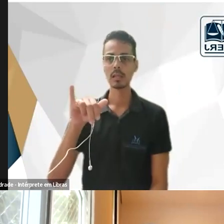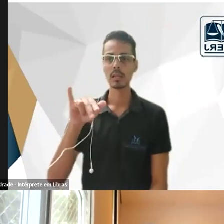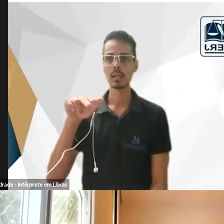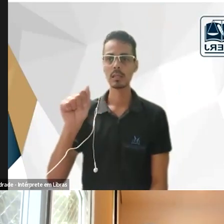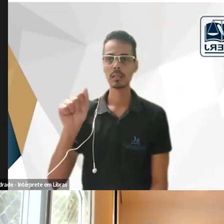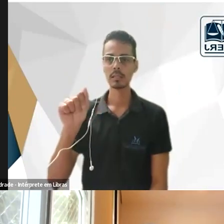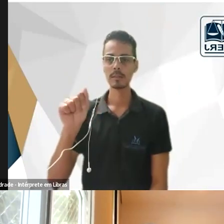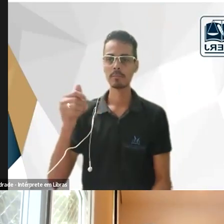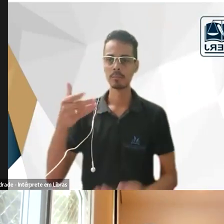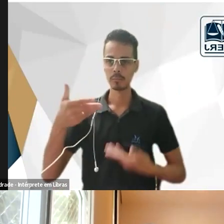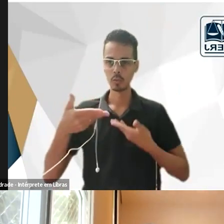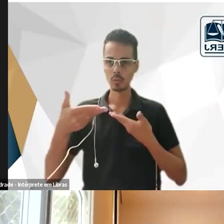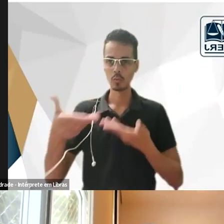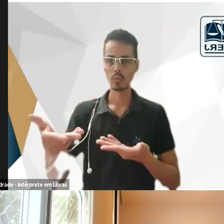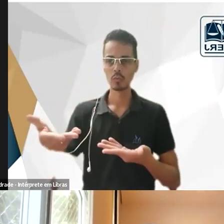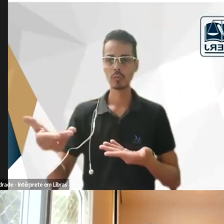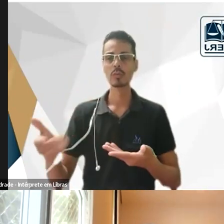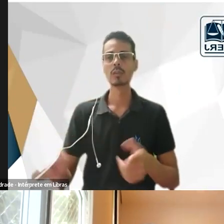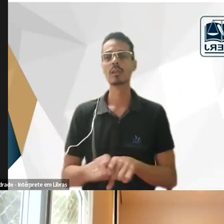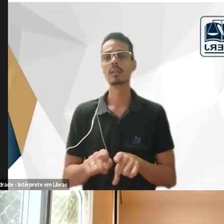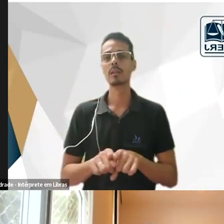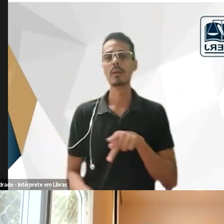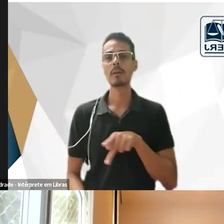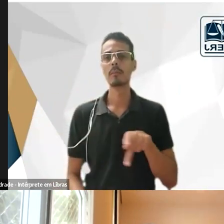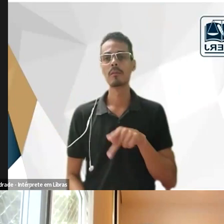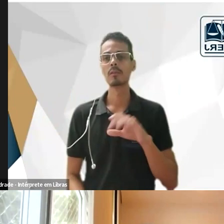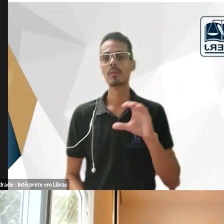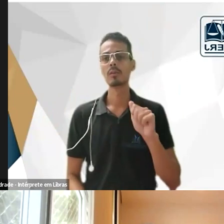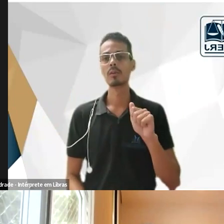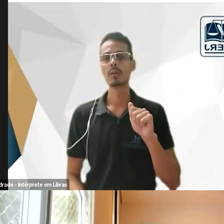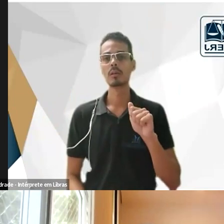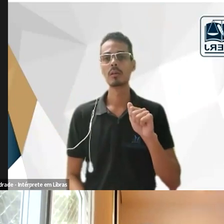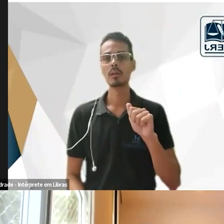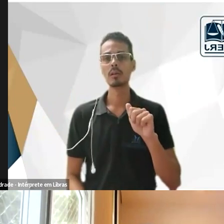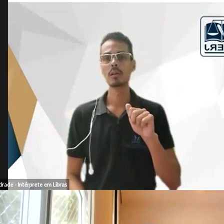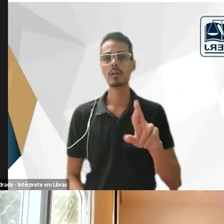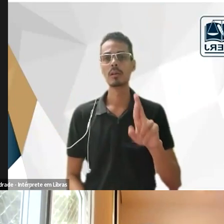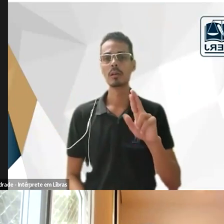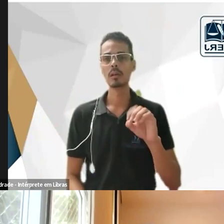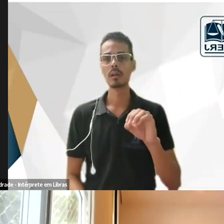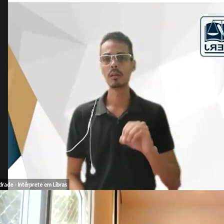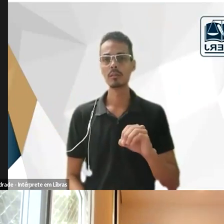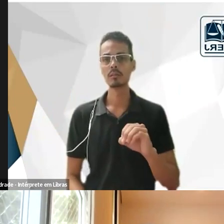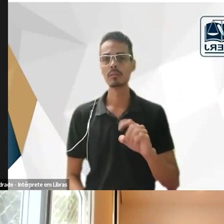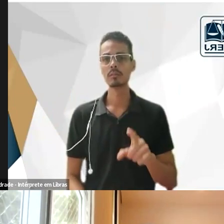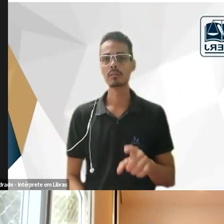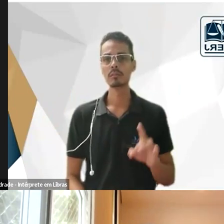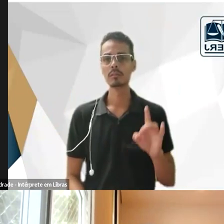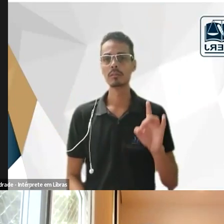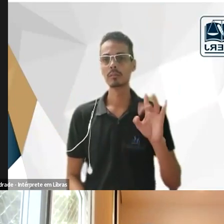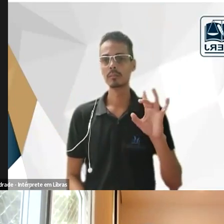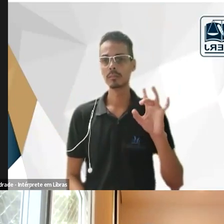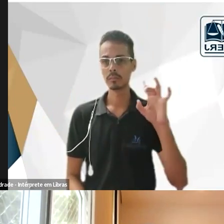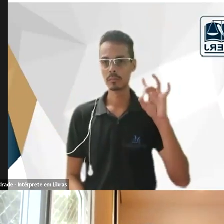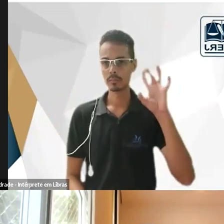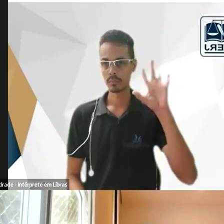e ao professor Carlos Direito também e especialmente pela feliz coincidência